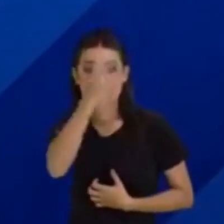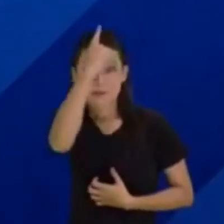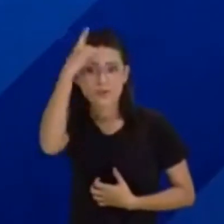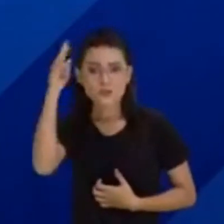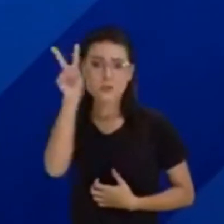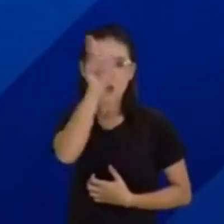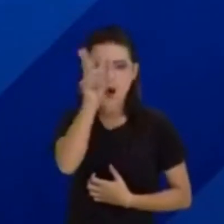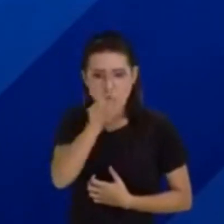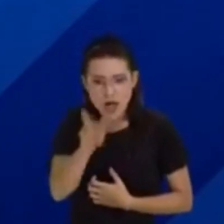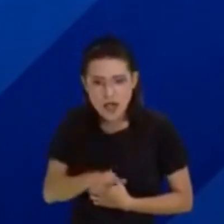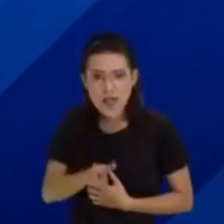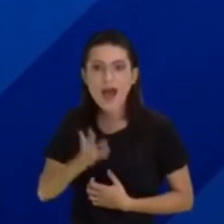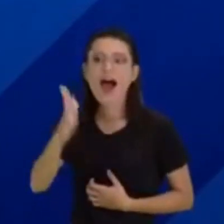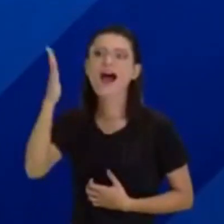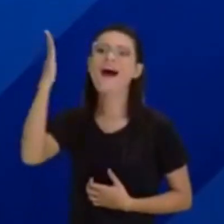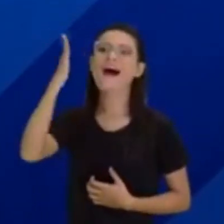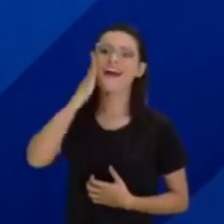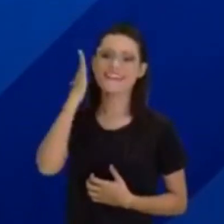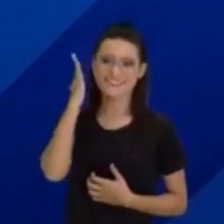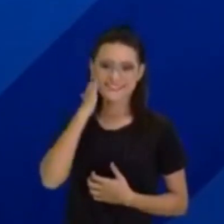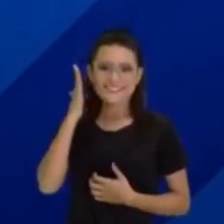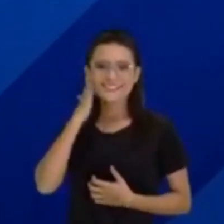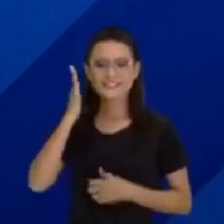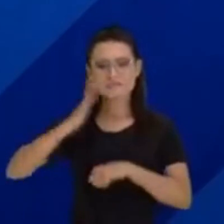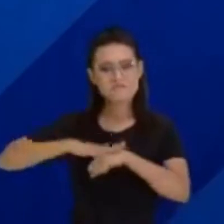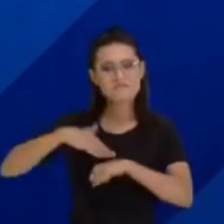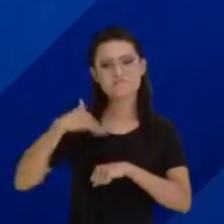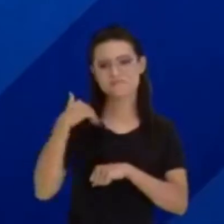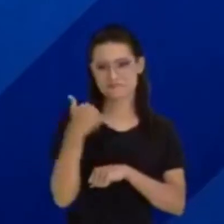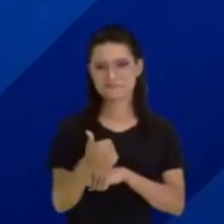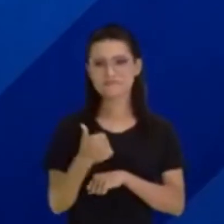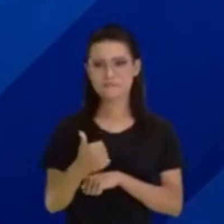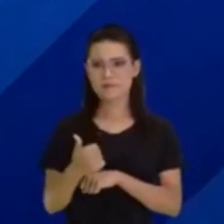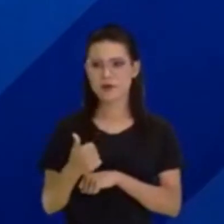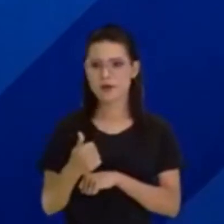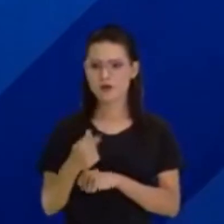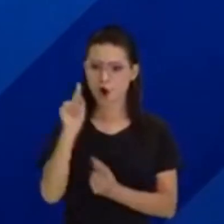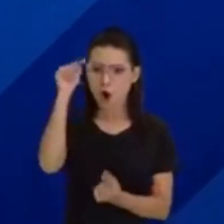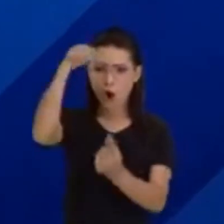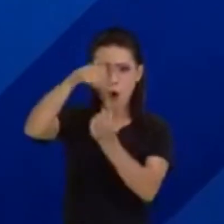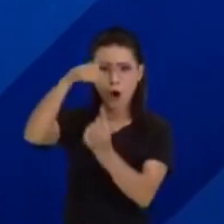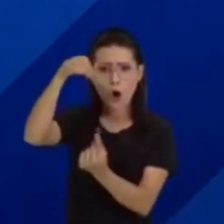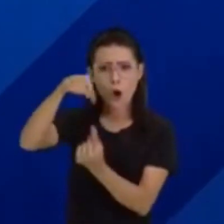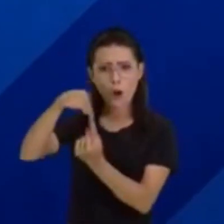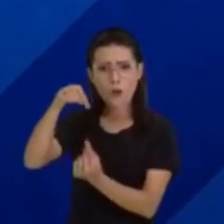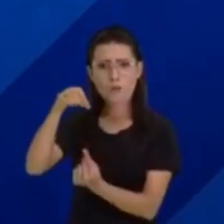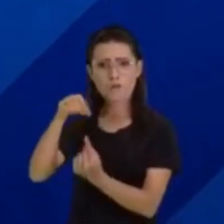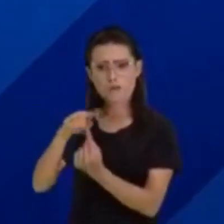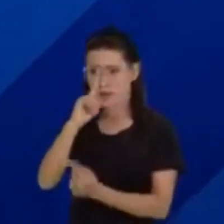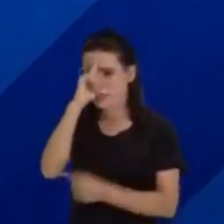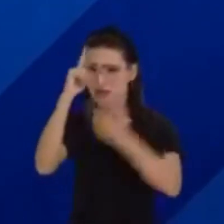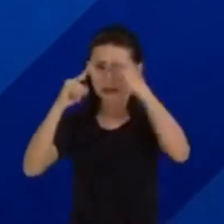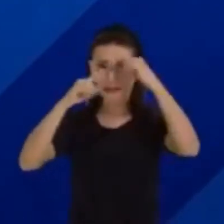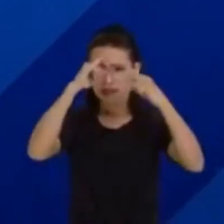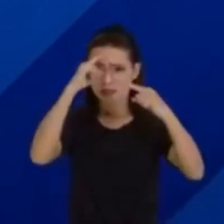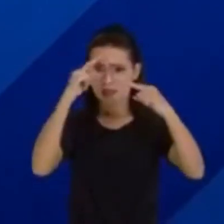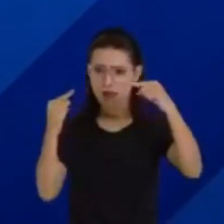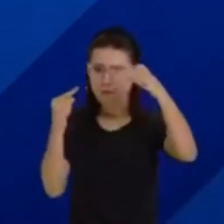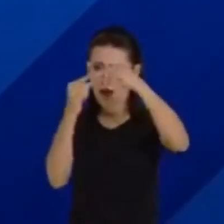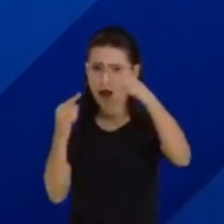O leitor consegue compreender bem as ideias daquele texto quando um texto é coerente,